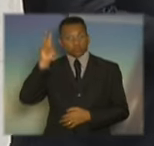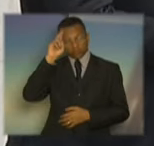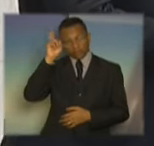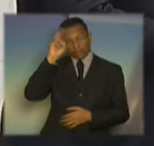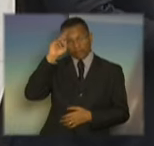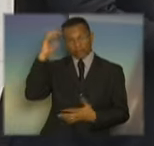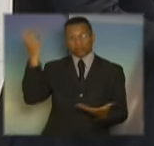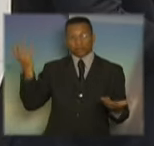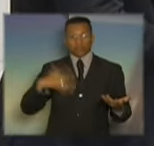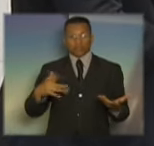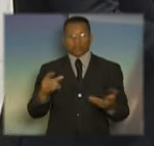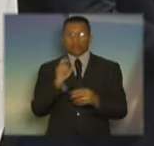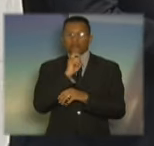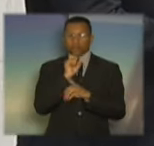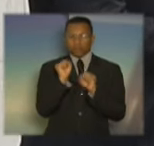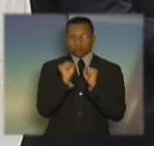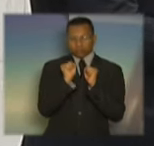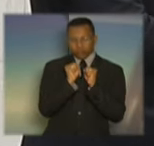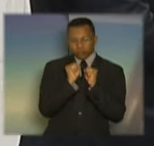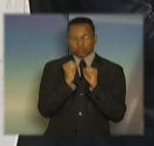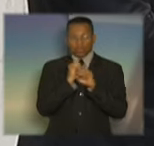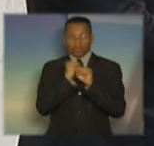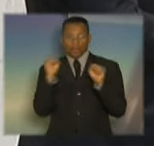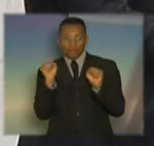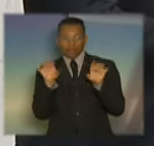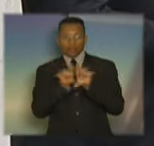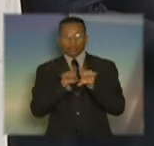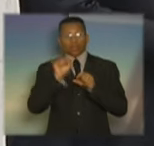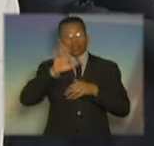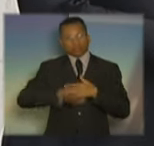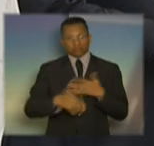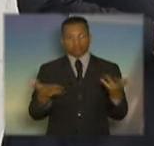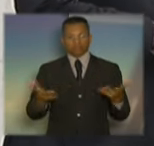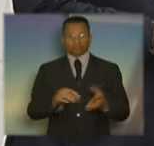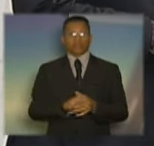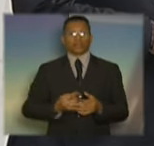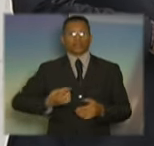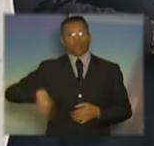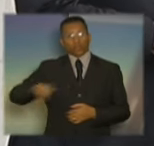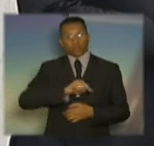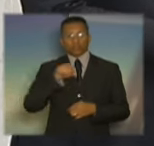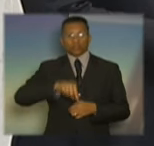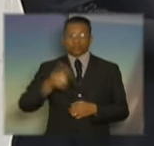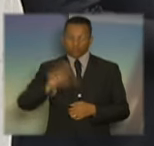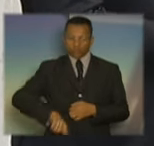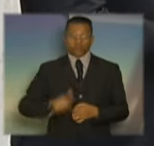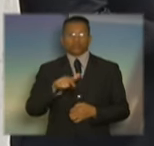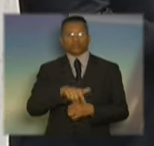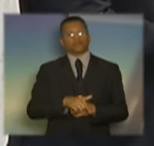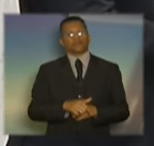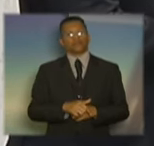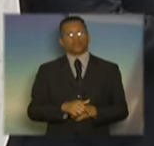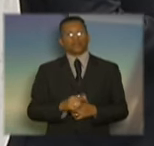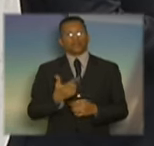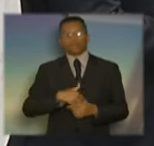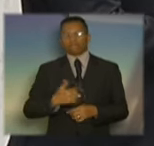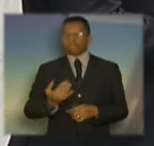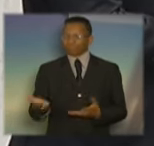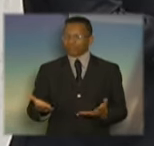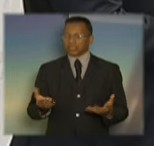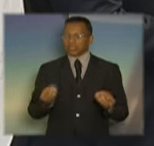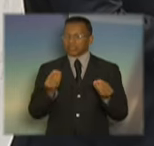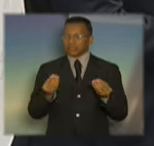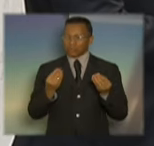-feira, uma fria manhã, tarde de segunda-feira, nós estamos aqui novamente para lamentarmos o que